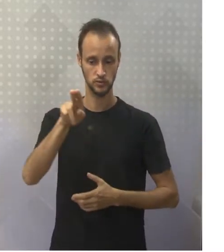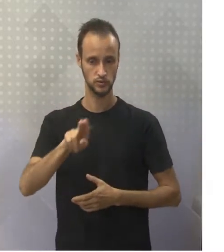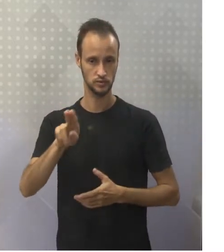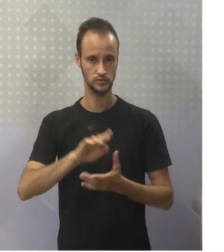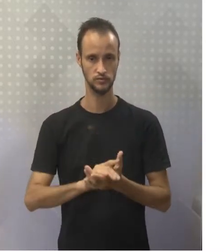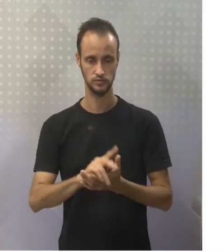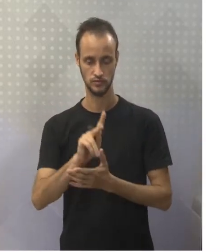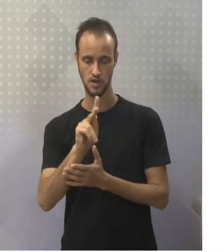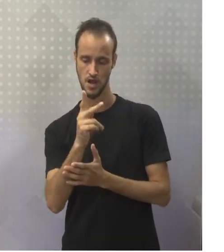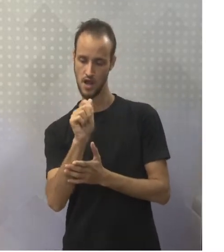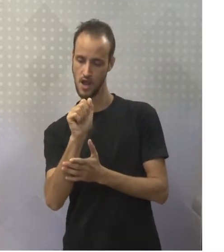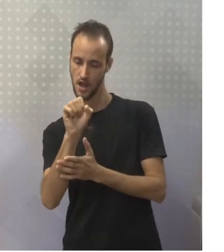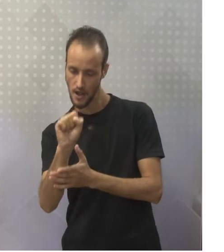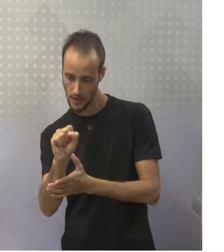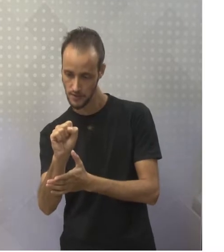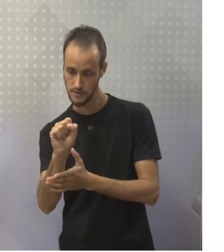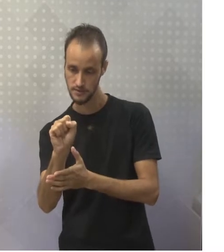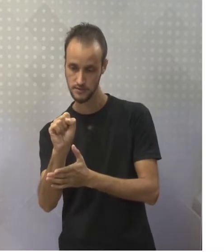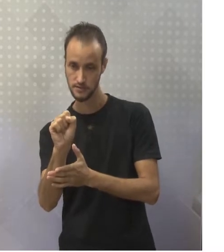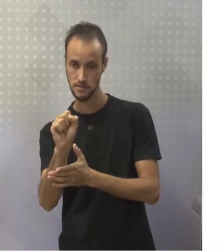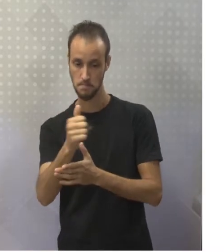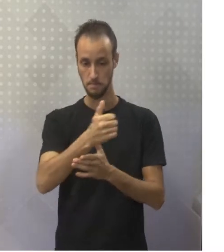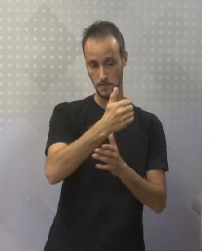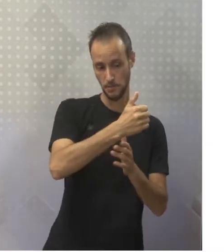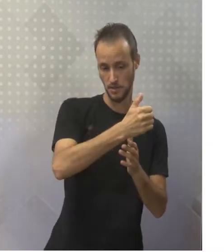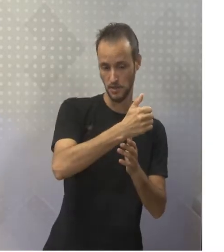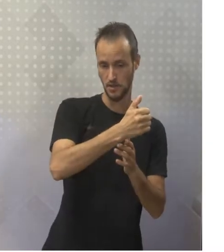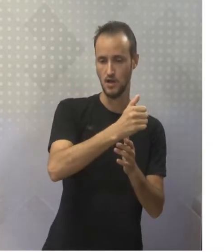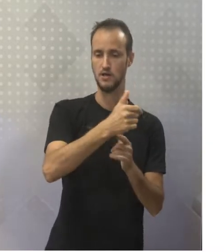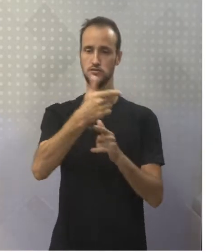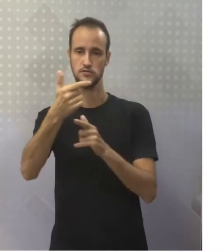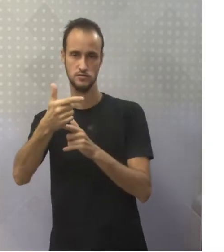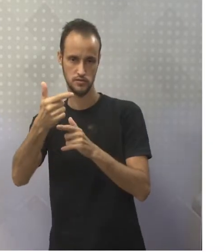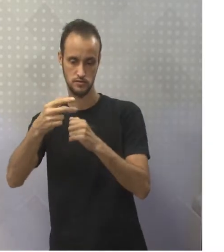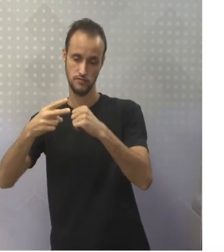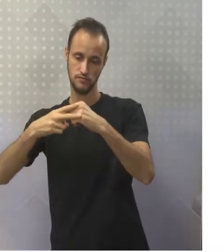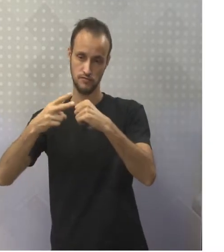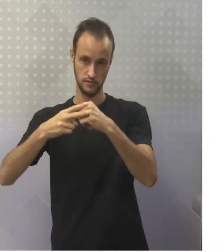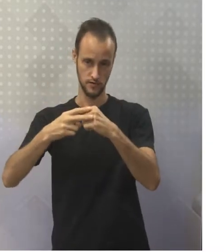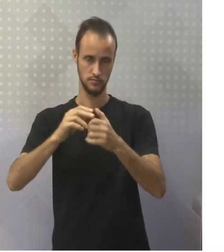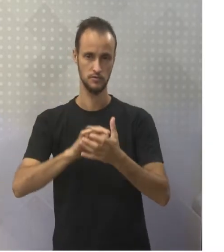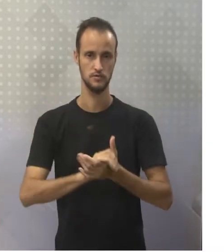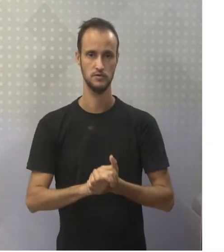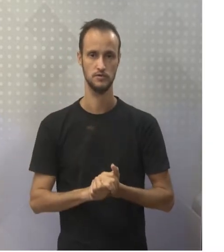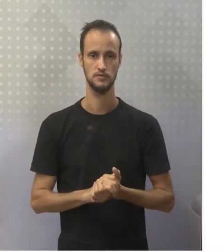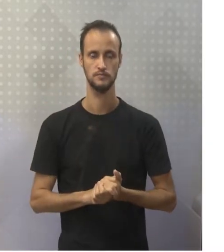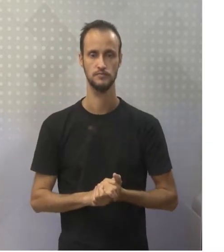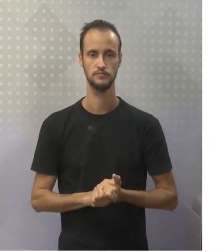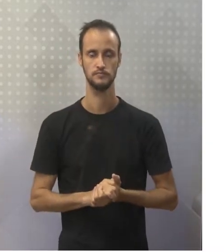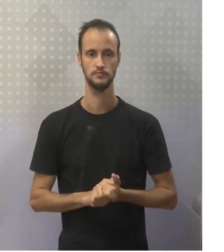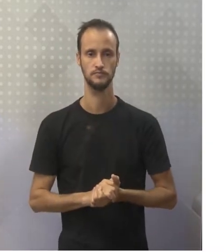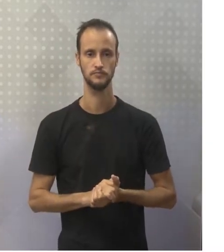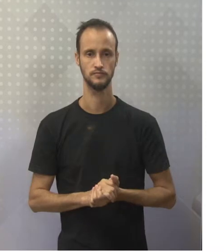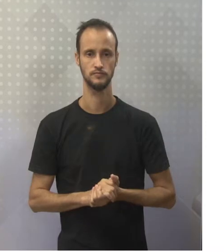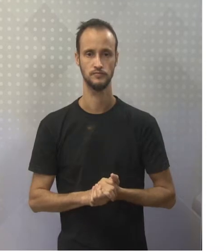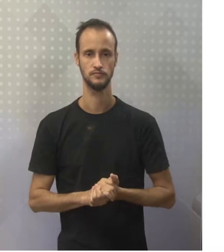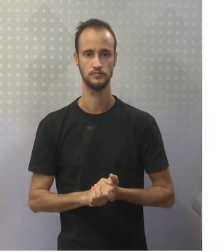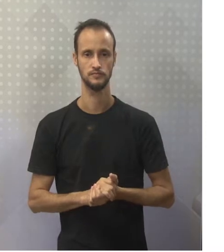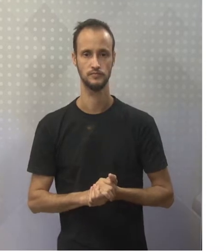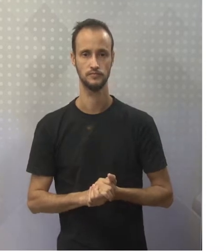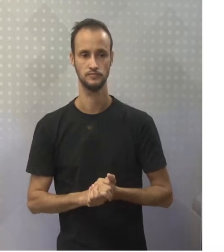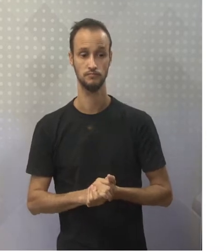has, né? Antes do verbo principal no participio. Então, she has done her homework.